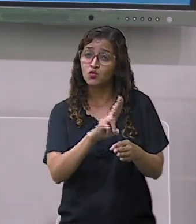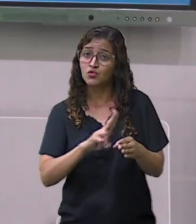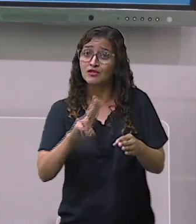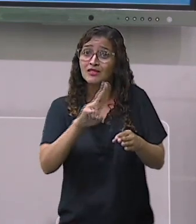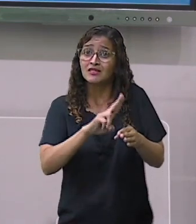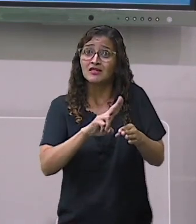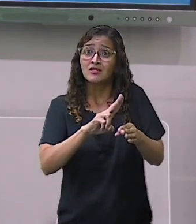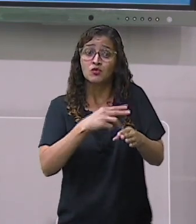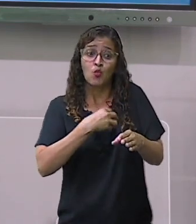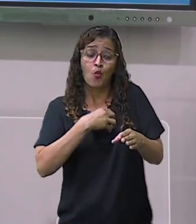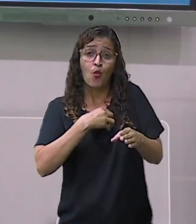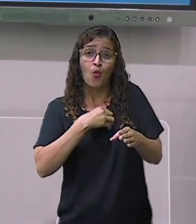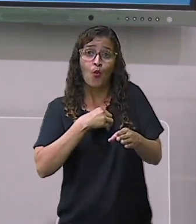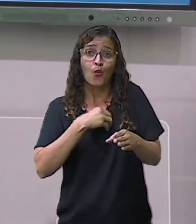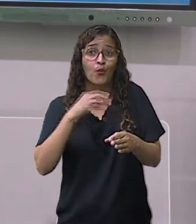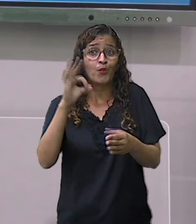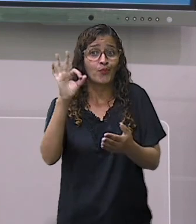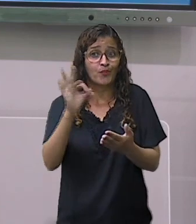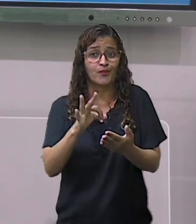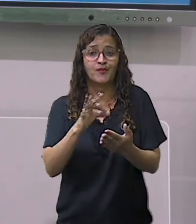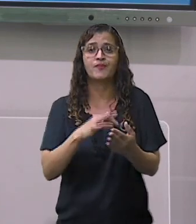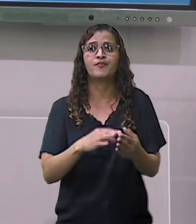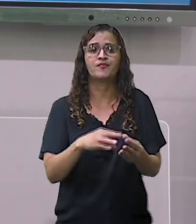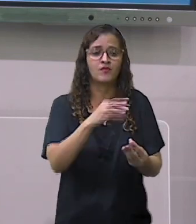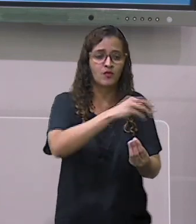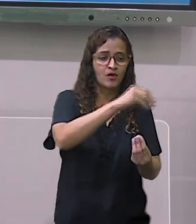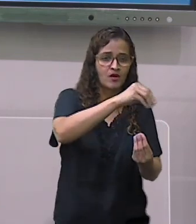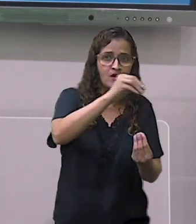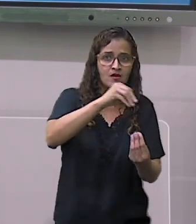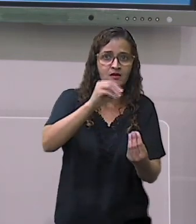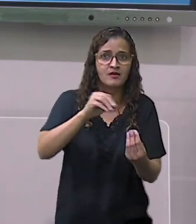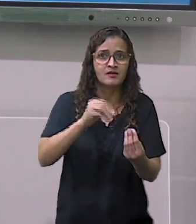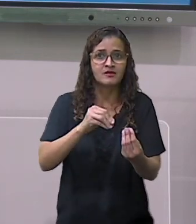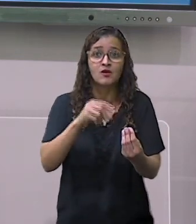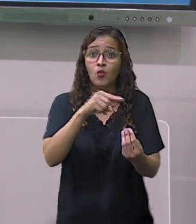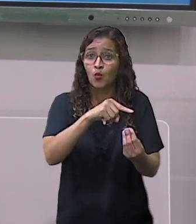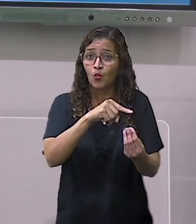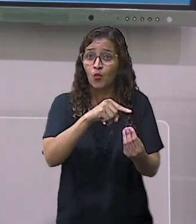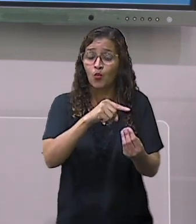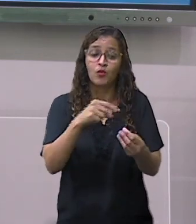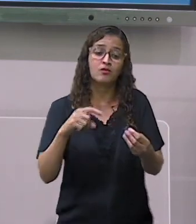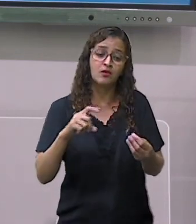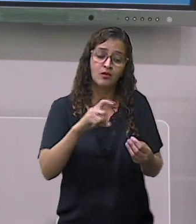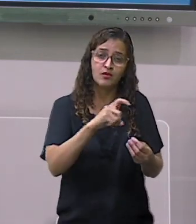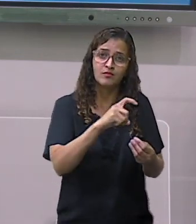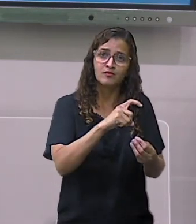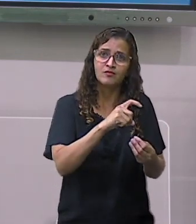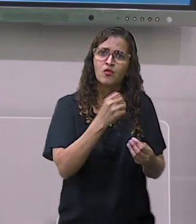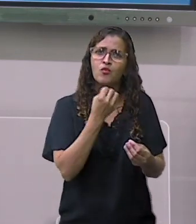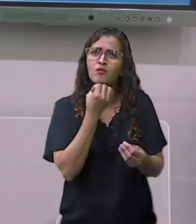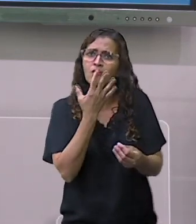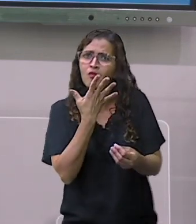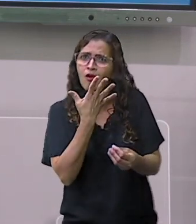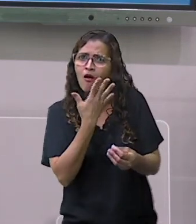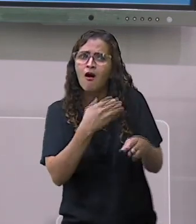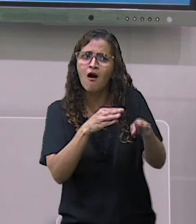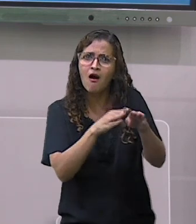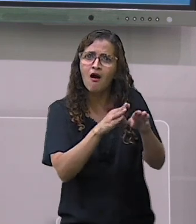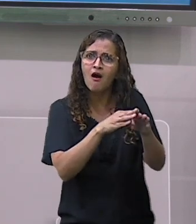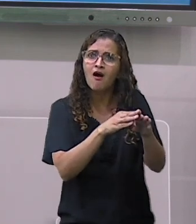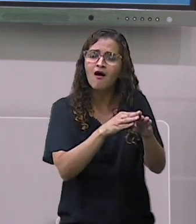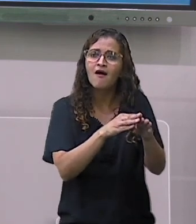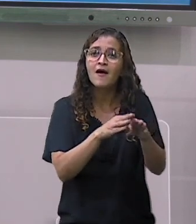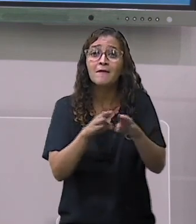e bactéria tem os dois lados. Tem o lado que prejudica se a gente não manter a higiene,